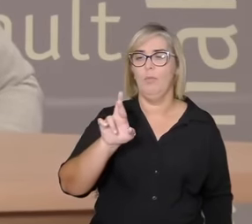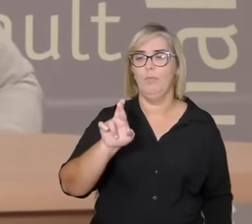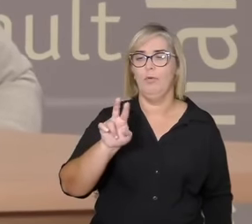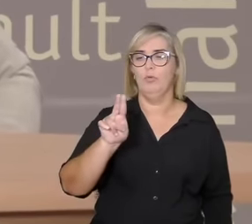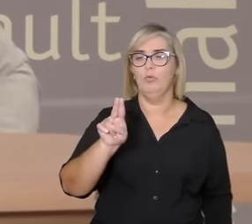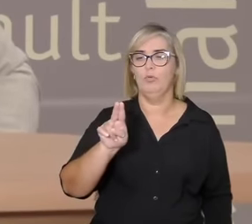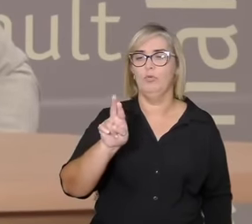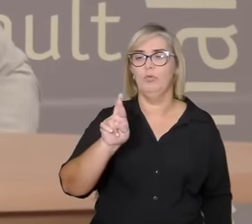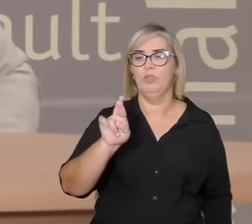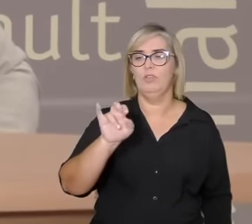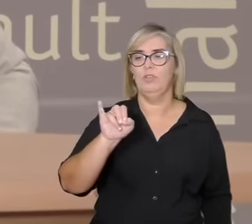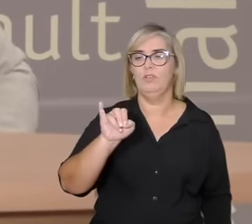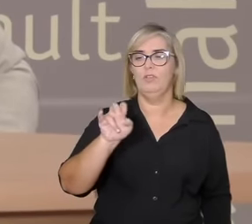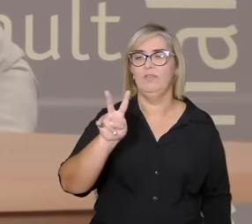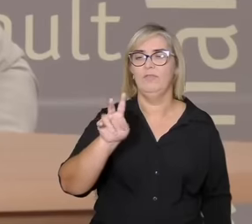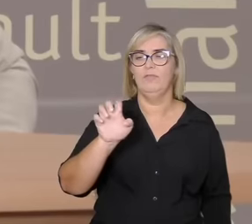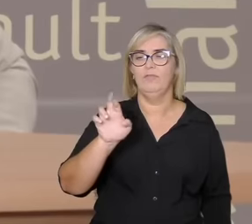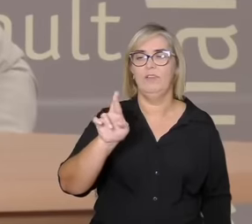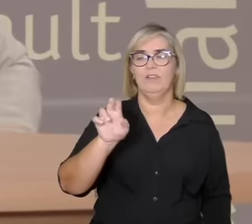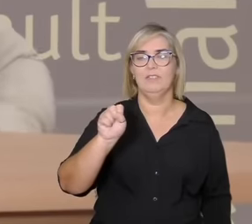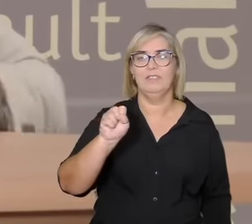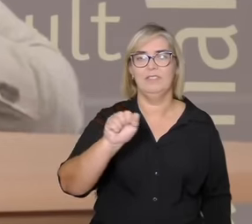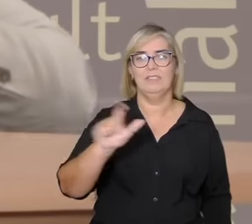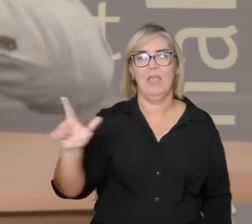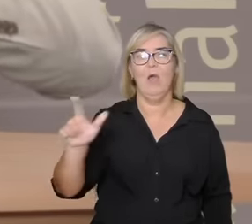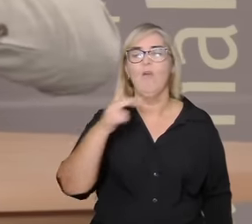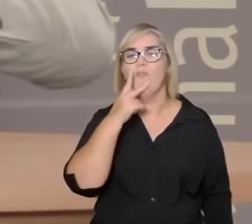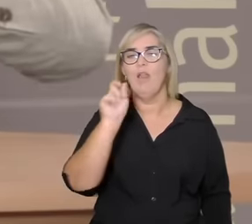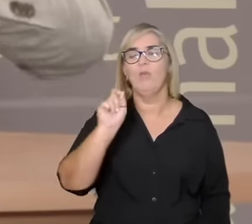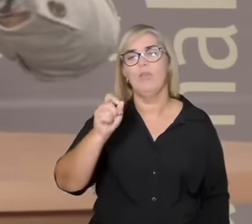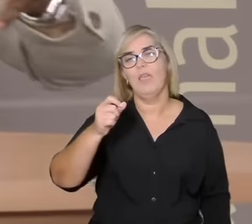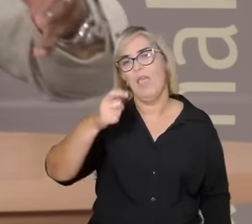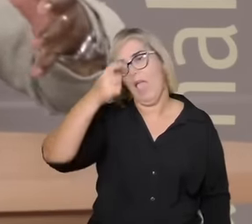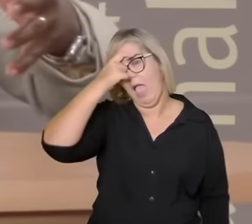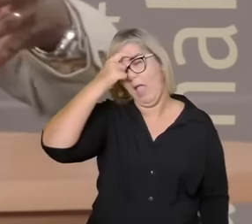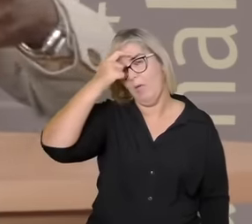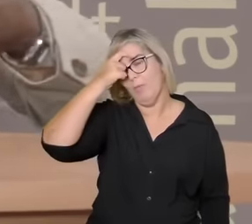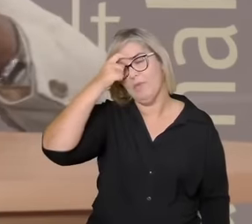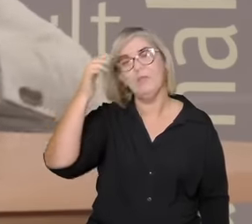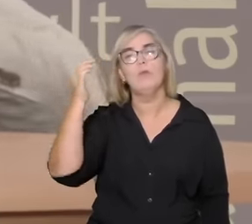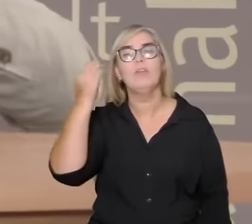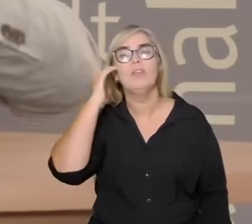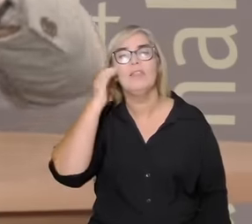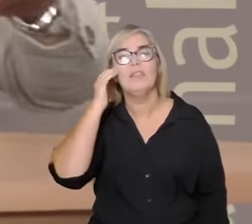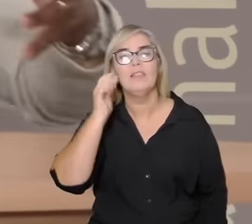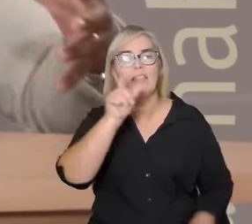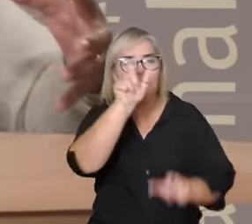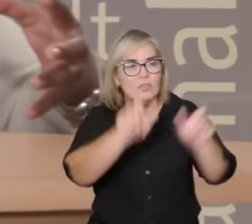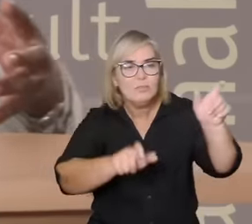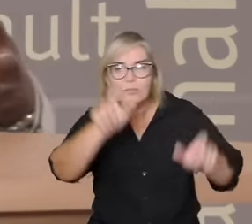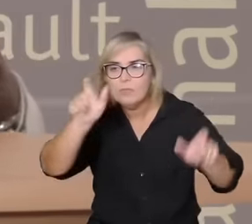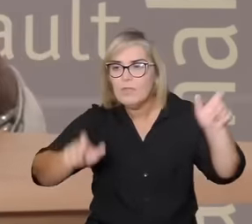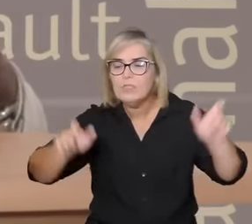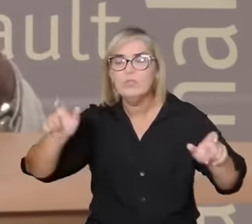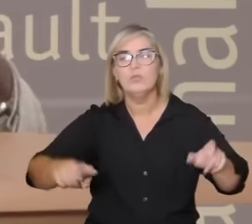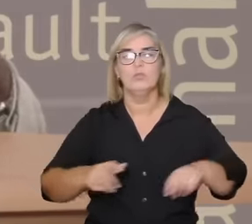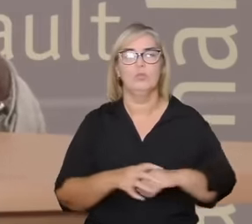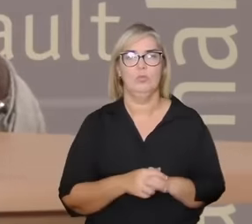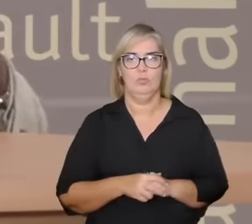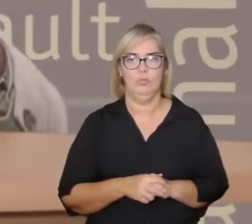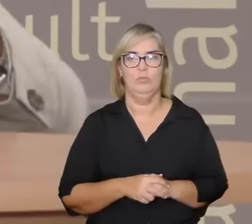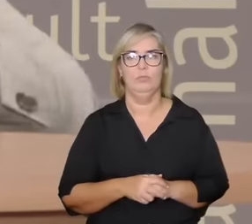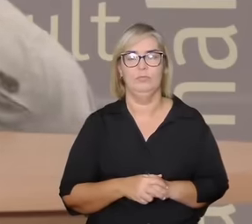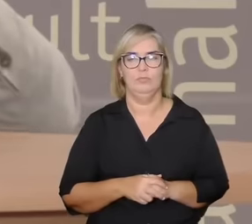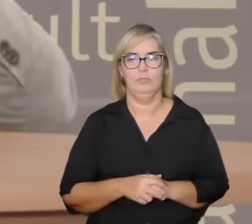mas o pluriversal é a compreensão que tem um pluralismo que tem seres pluricientes que